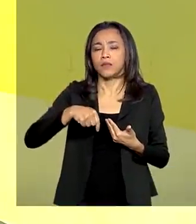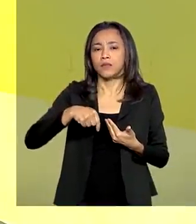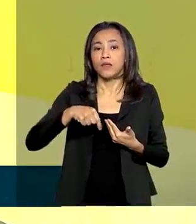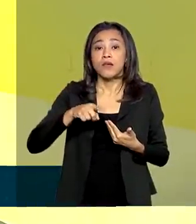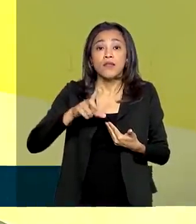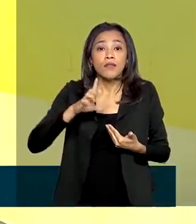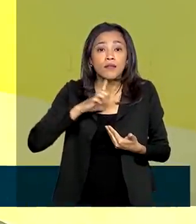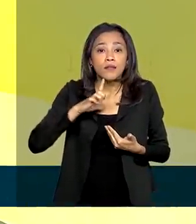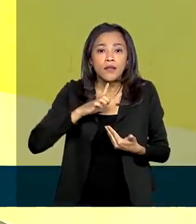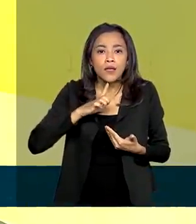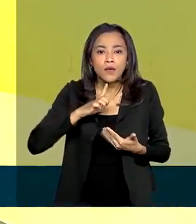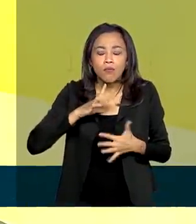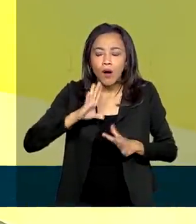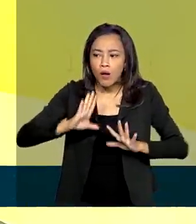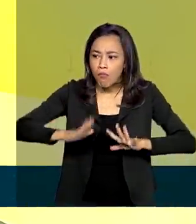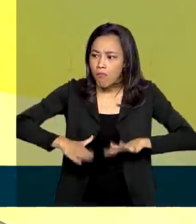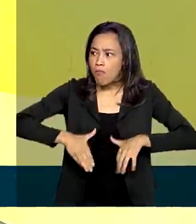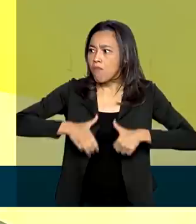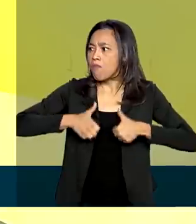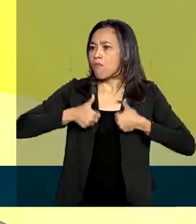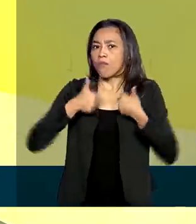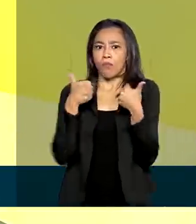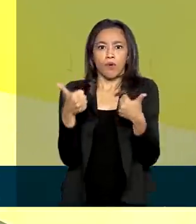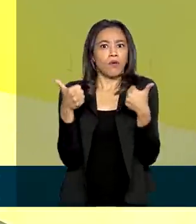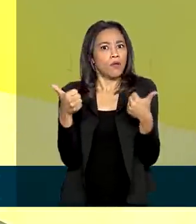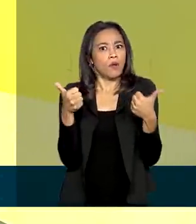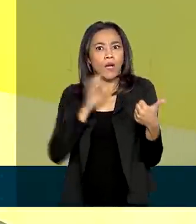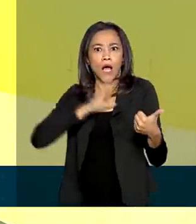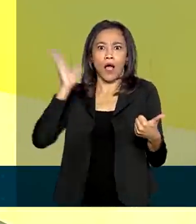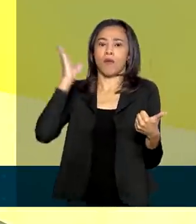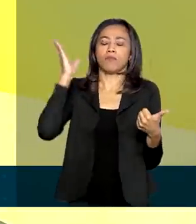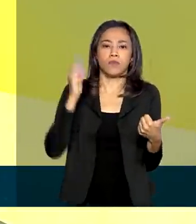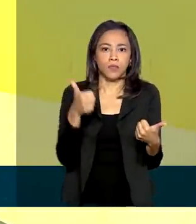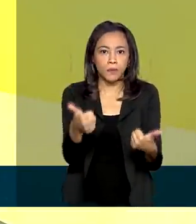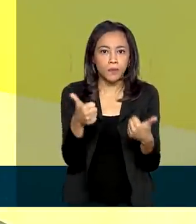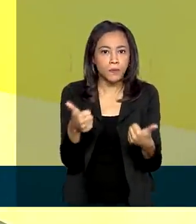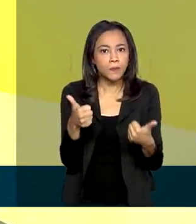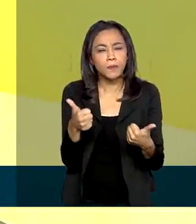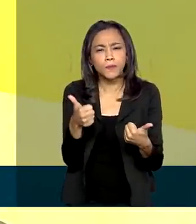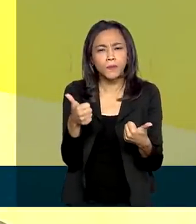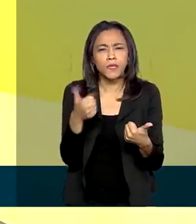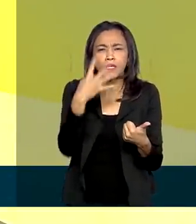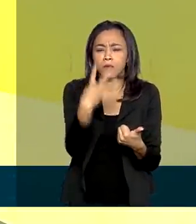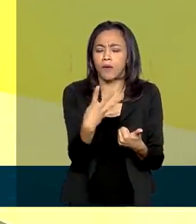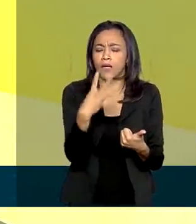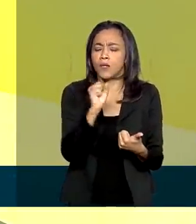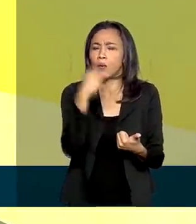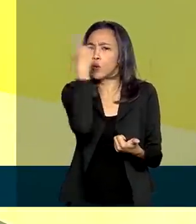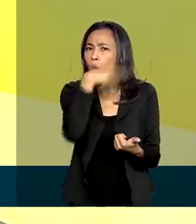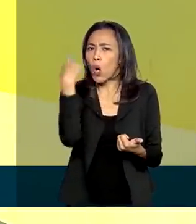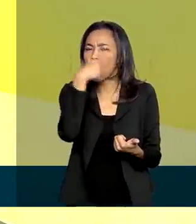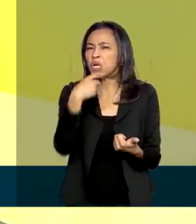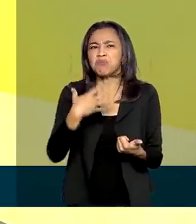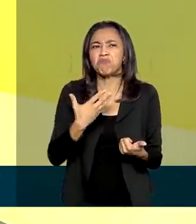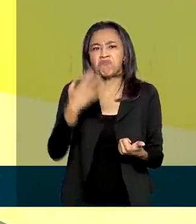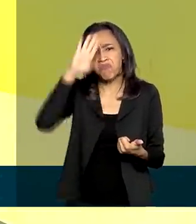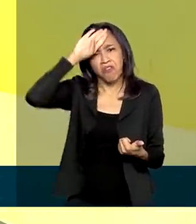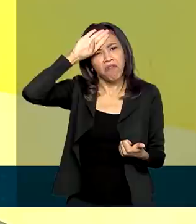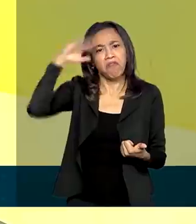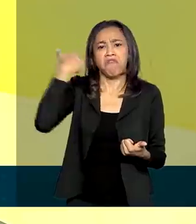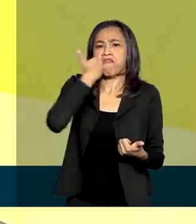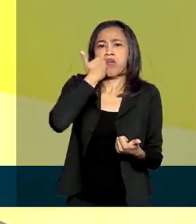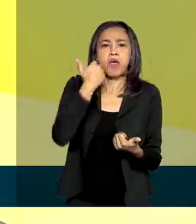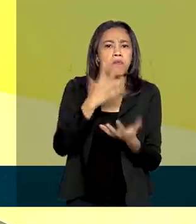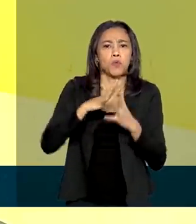eles têm uma evolução muito boa, com uma melhora rápida dos sintomas. Após as primeiras 48 horas, já não existe mais febre, o